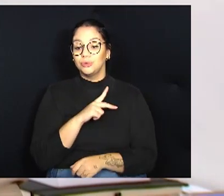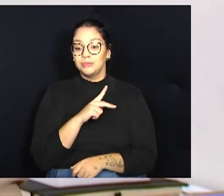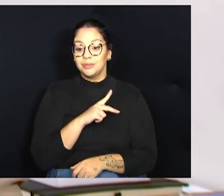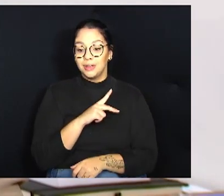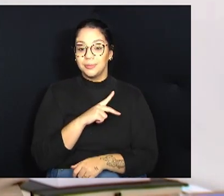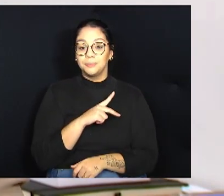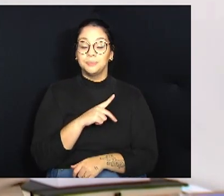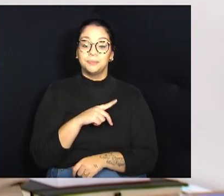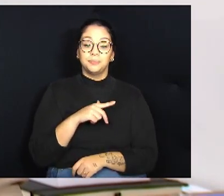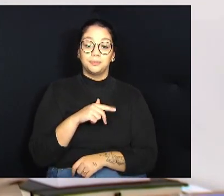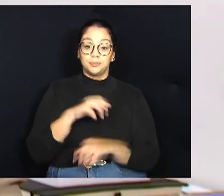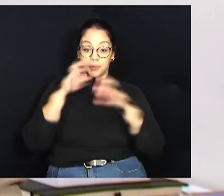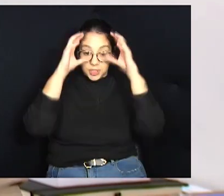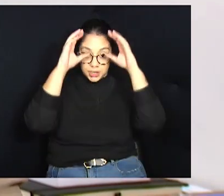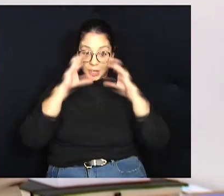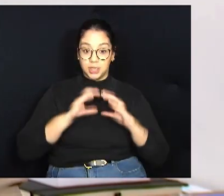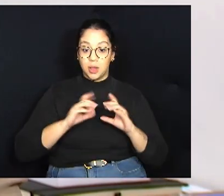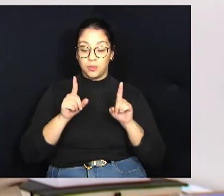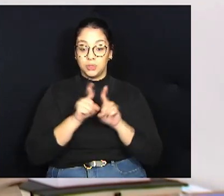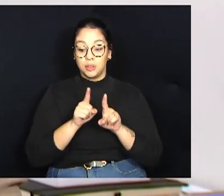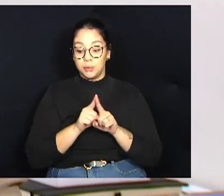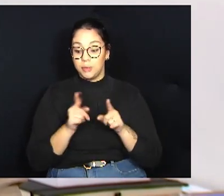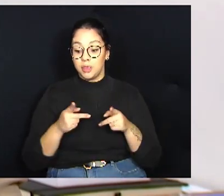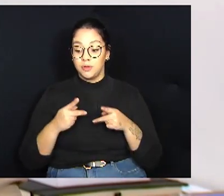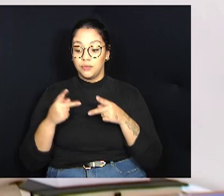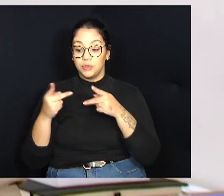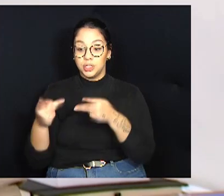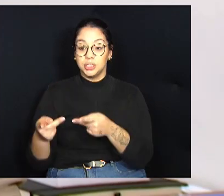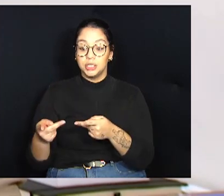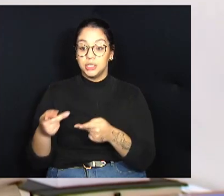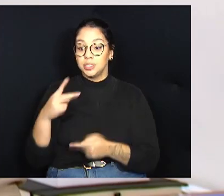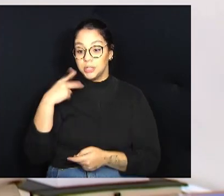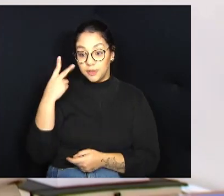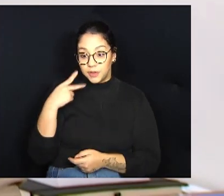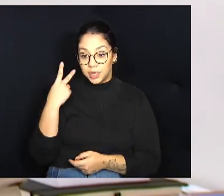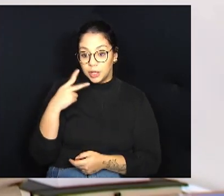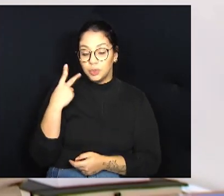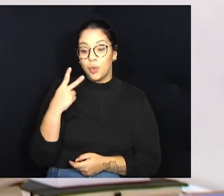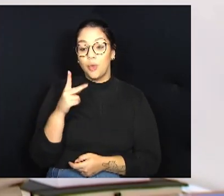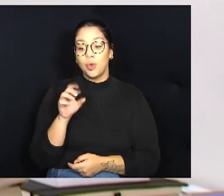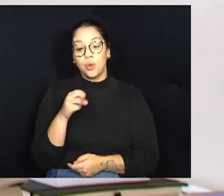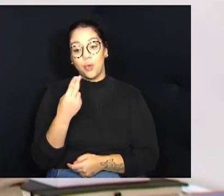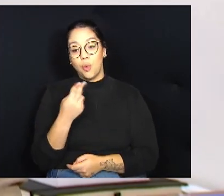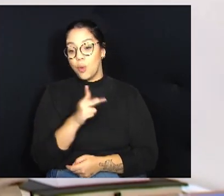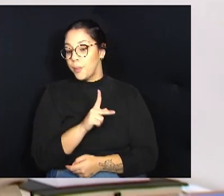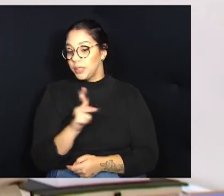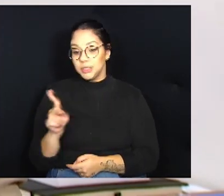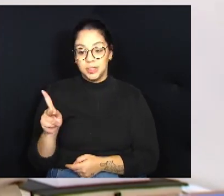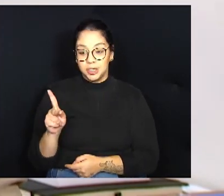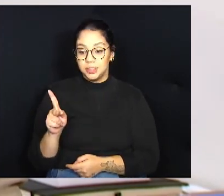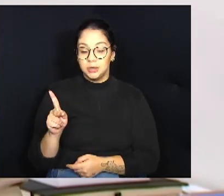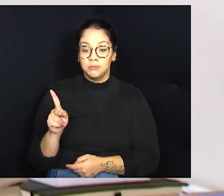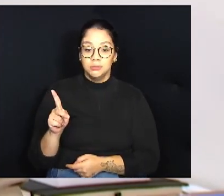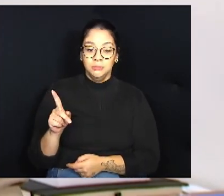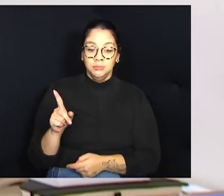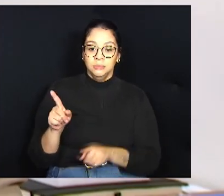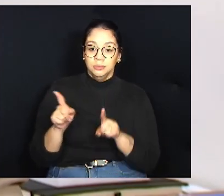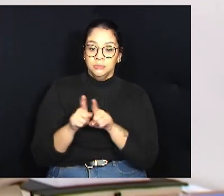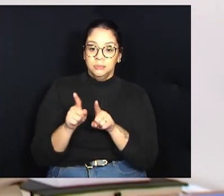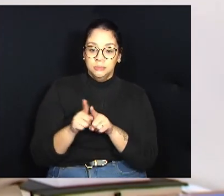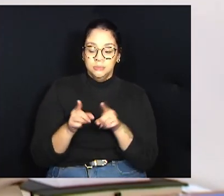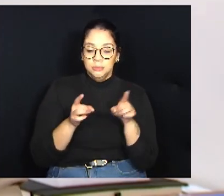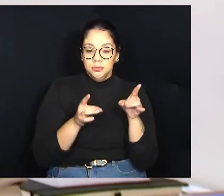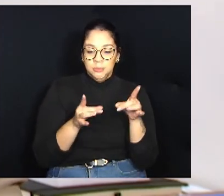Cidadãos que vêm também fazer visita a vereadores, a presidência, fornecedores,